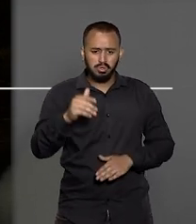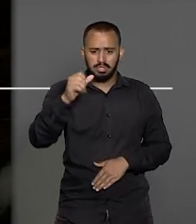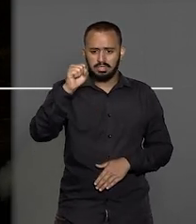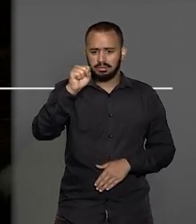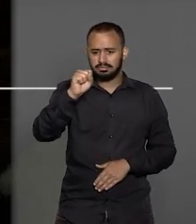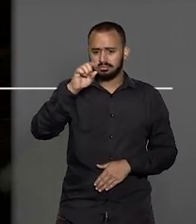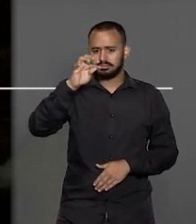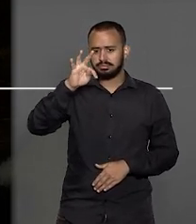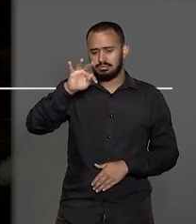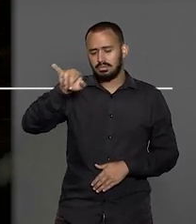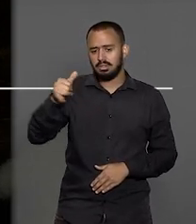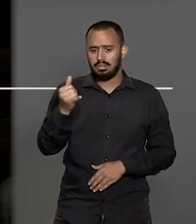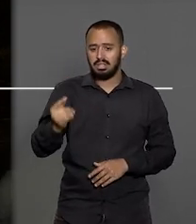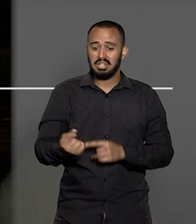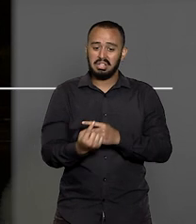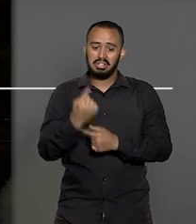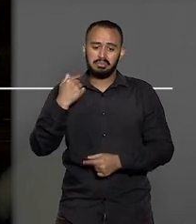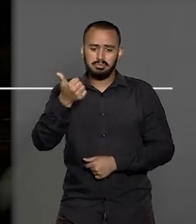1989.